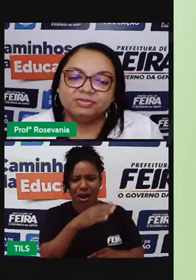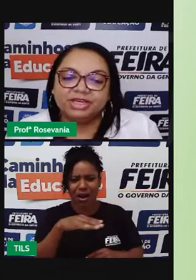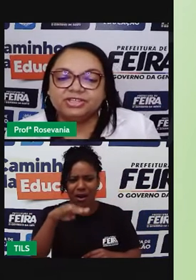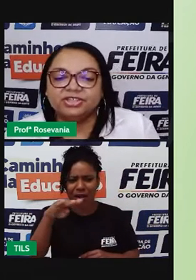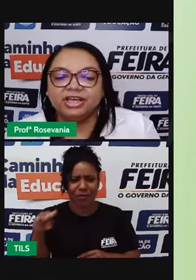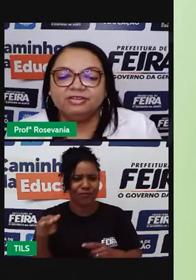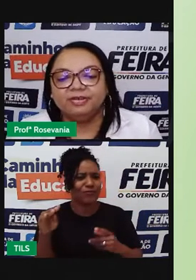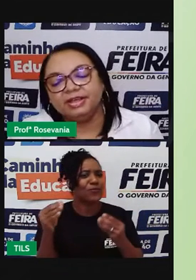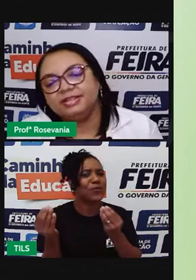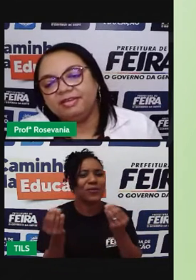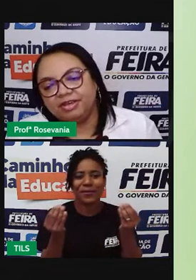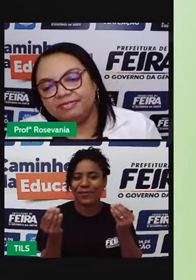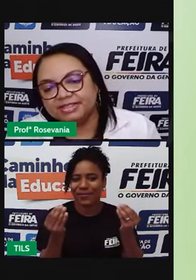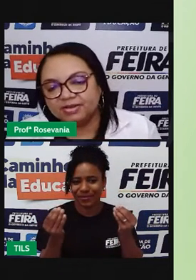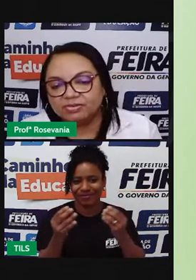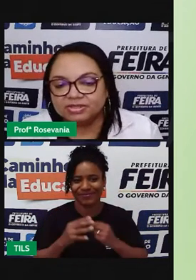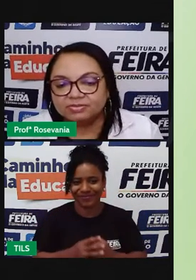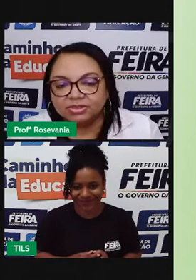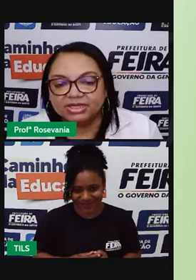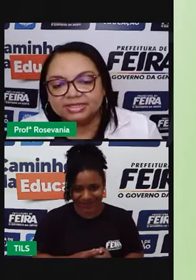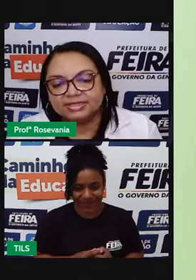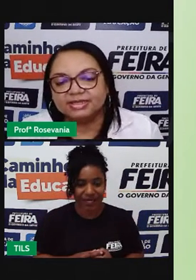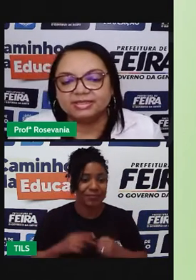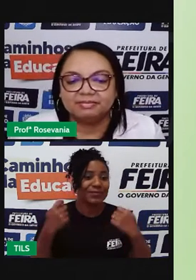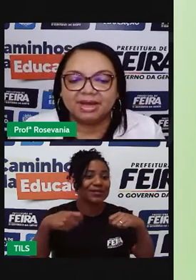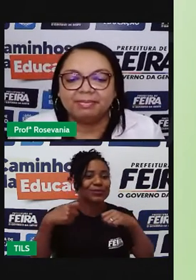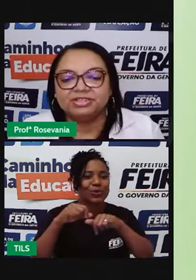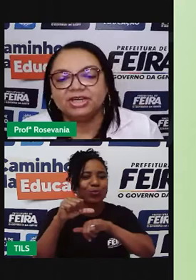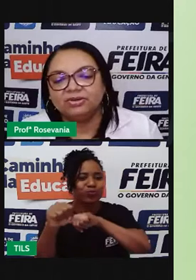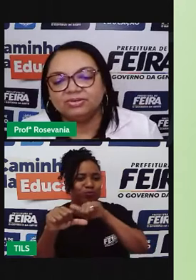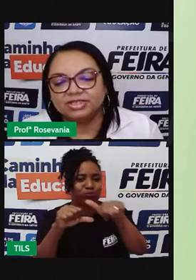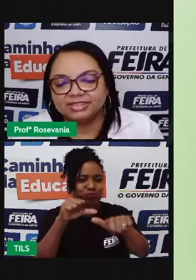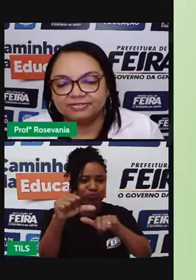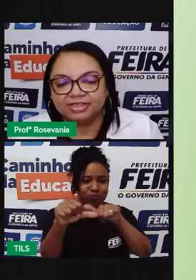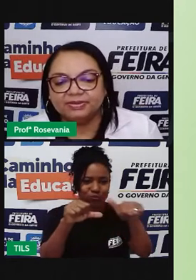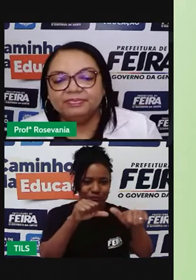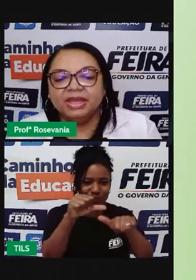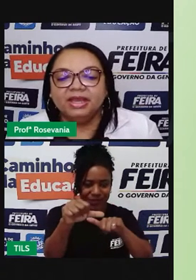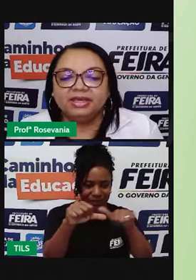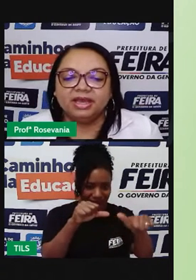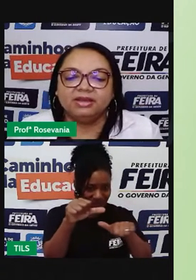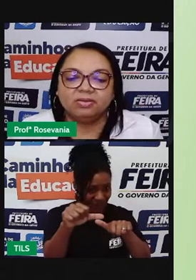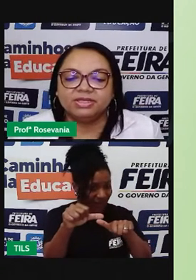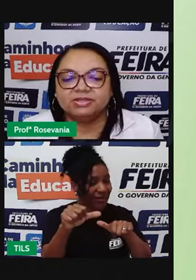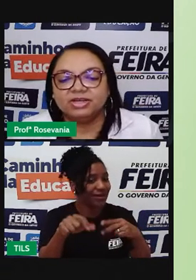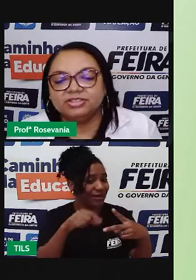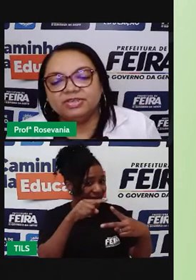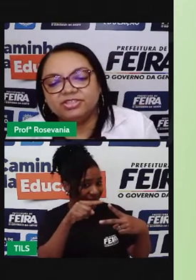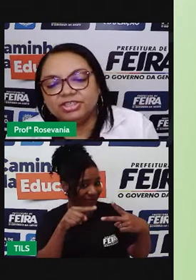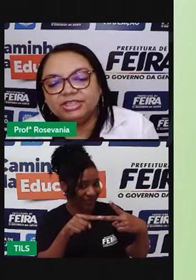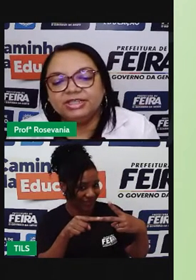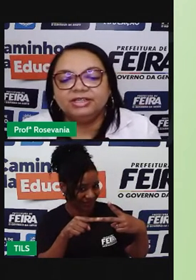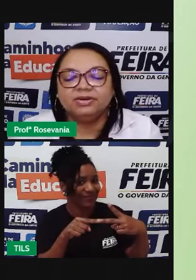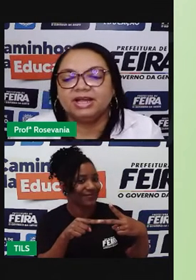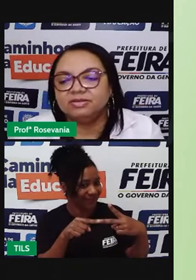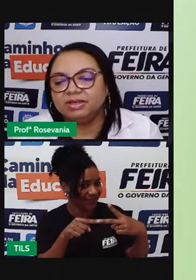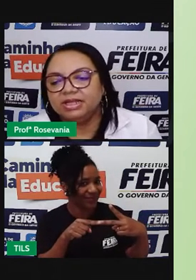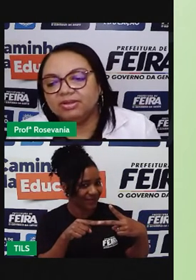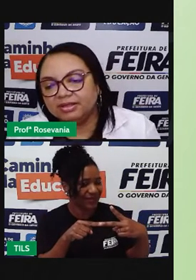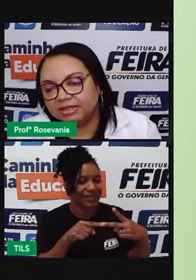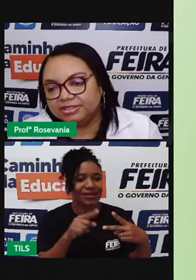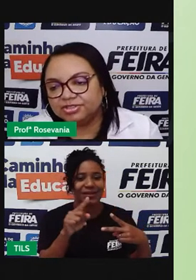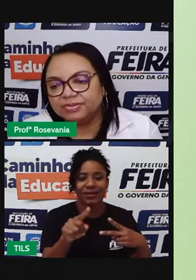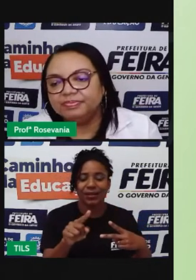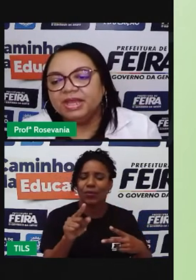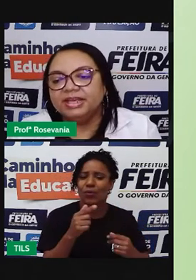consequentemente, ele teve que fazer algumas mudanças nesse mapa de Haroldo de Azevedo. E ele começou a dividir, né, no caso, o